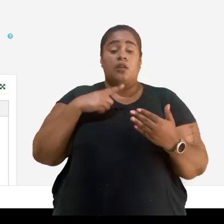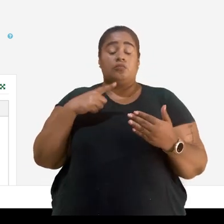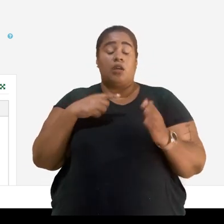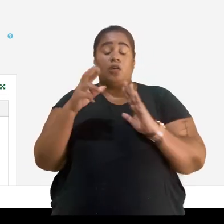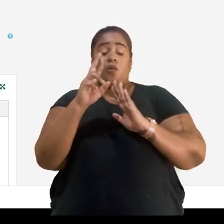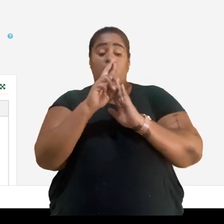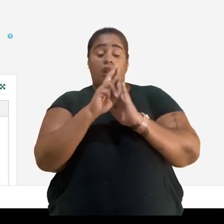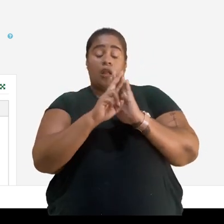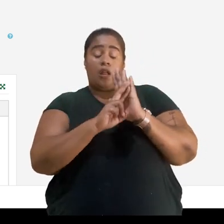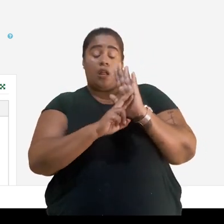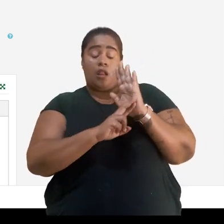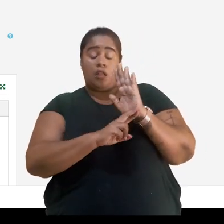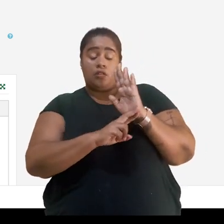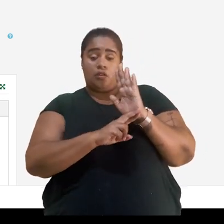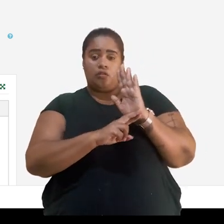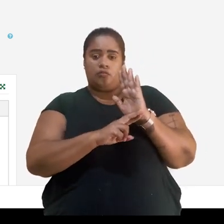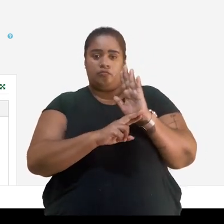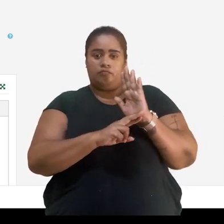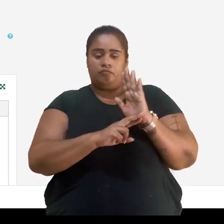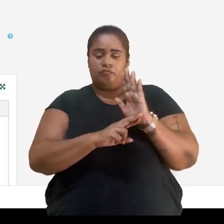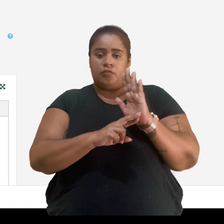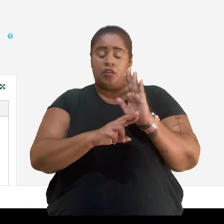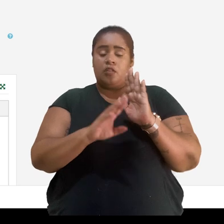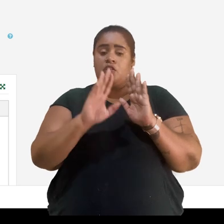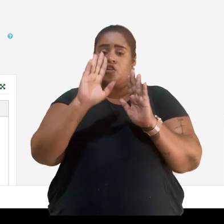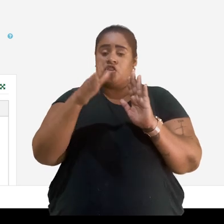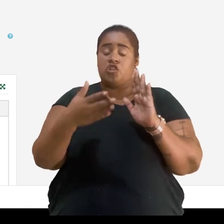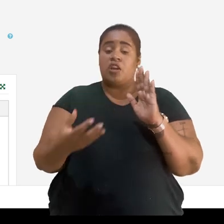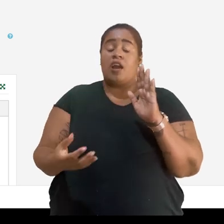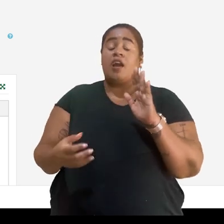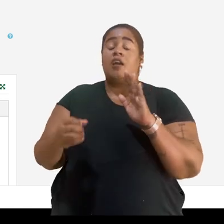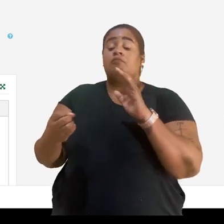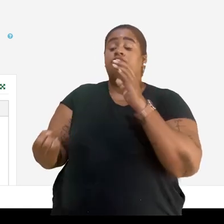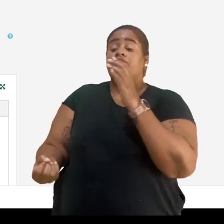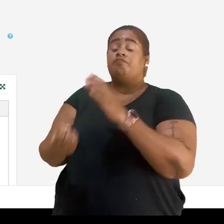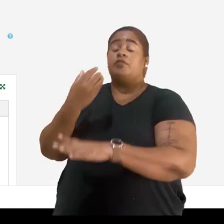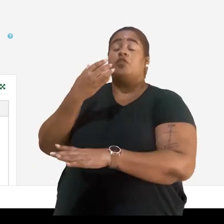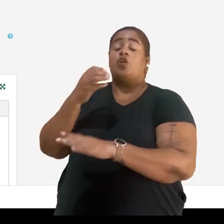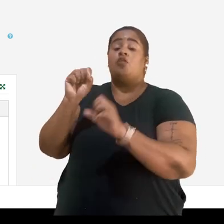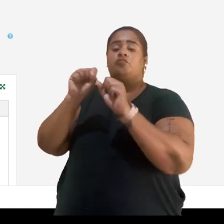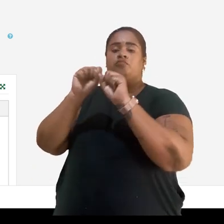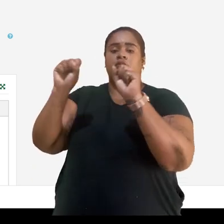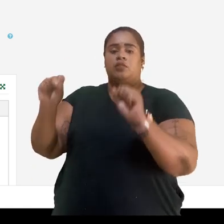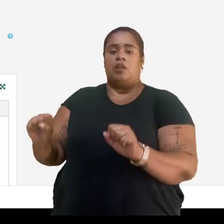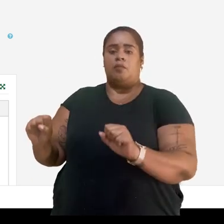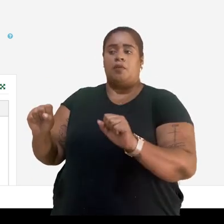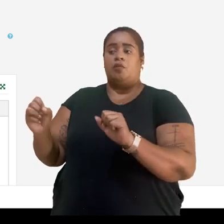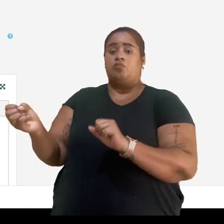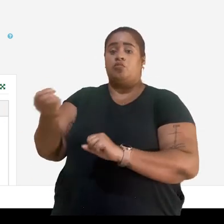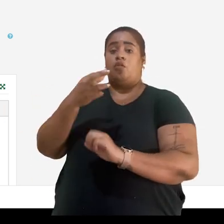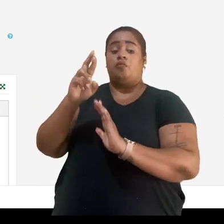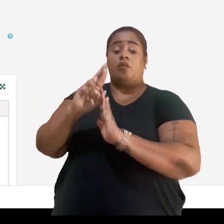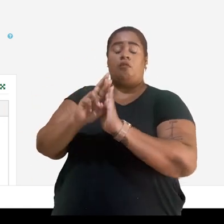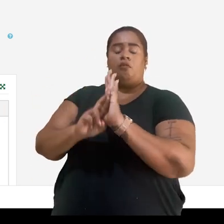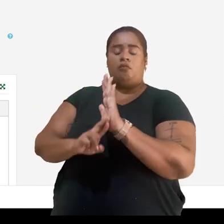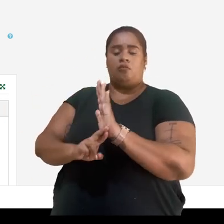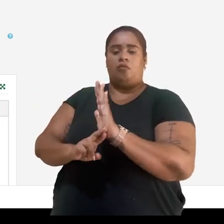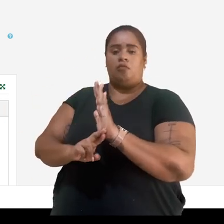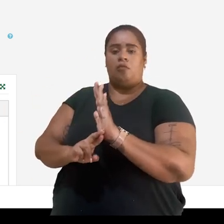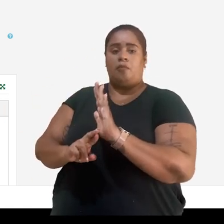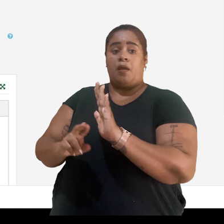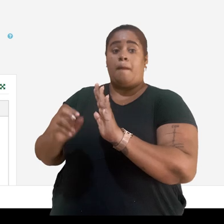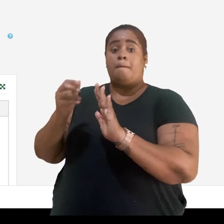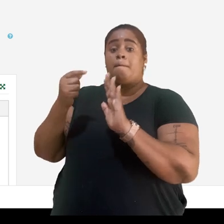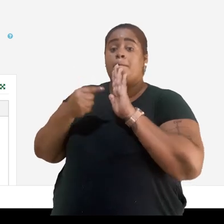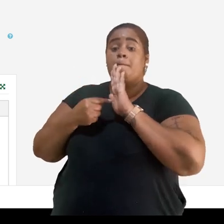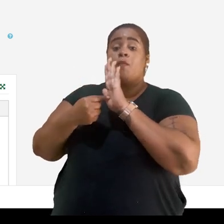eu tenho o relatório de similaridade gerado pelo Turnitin. Então como que eu vou visualizar esse